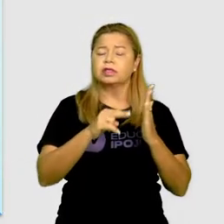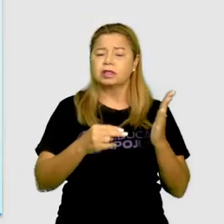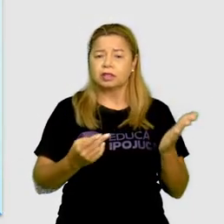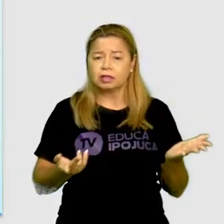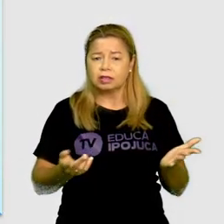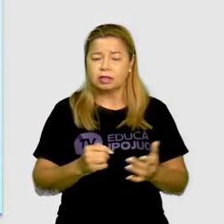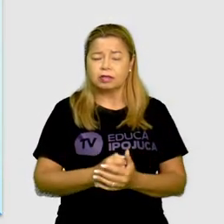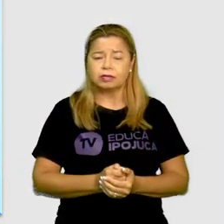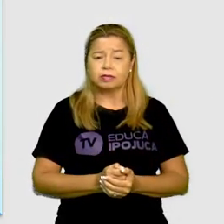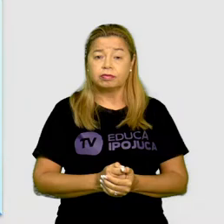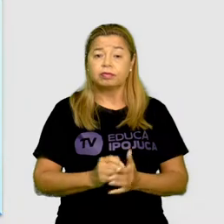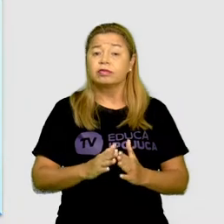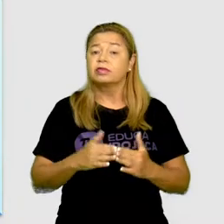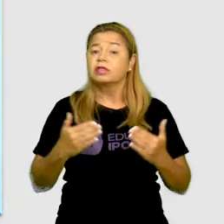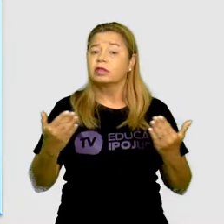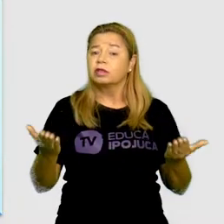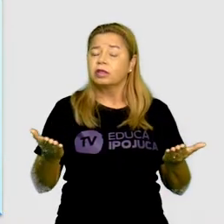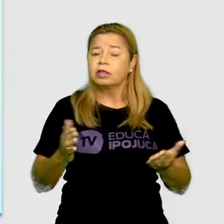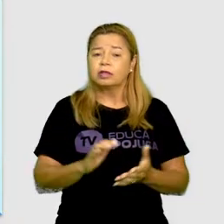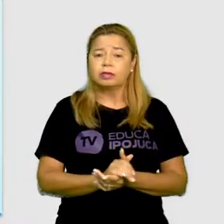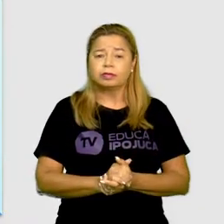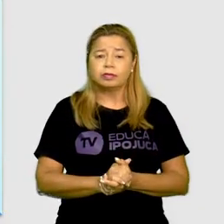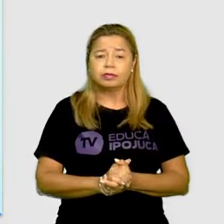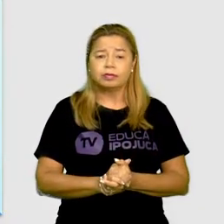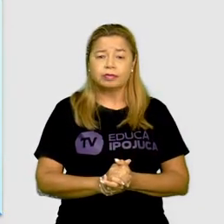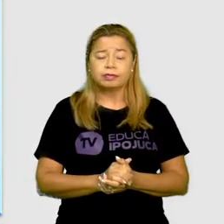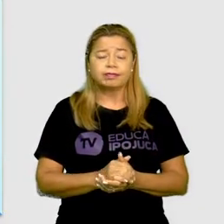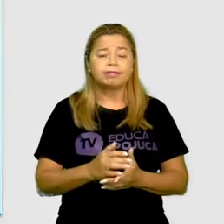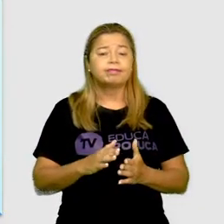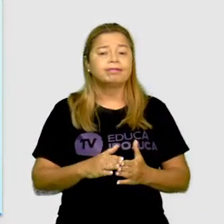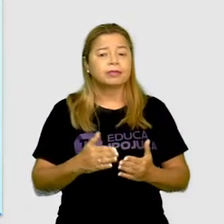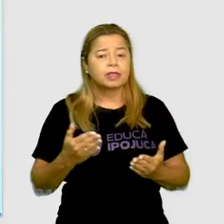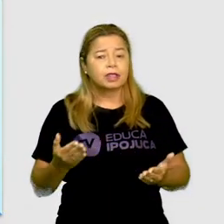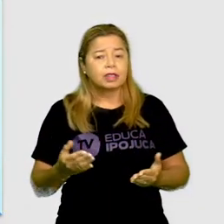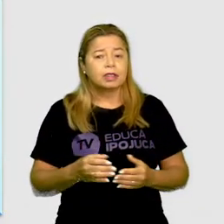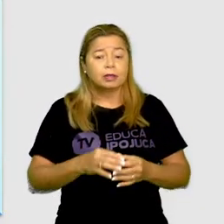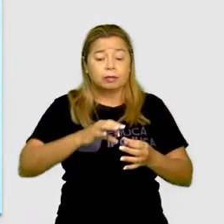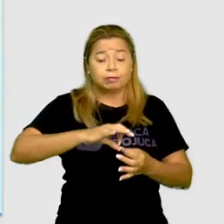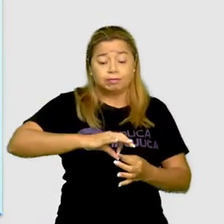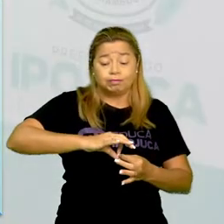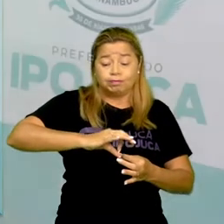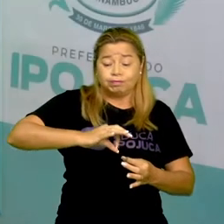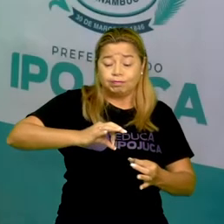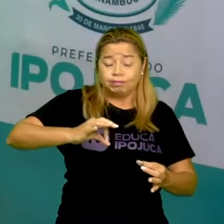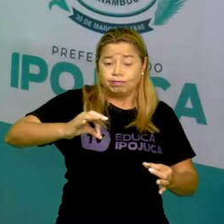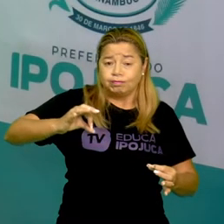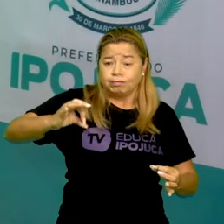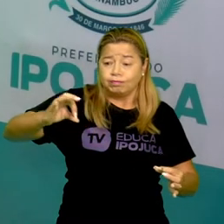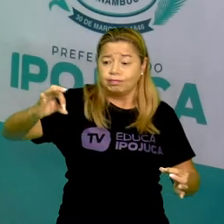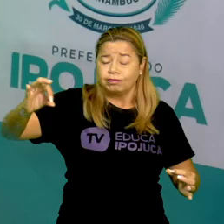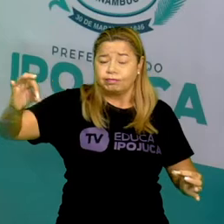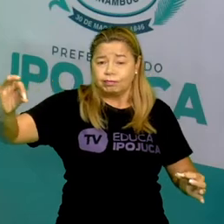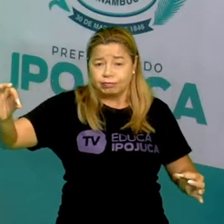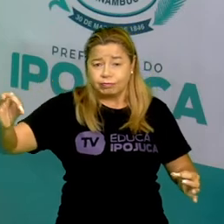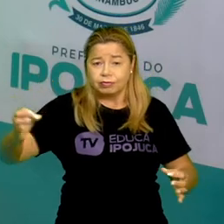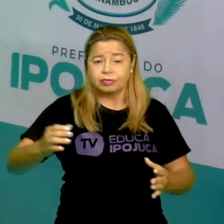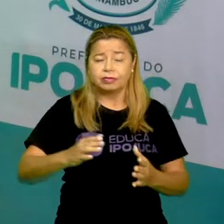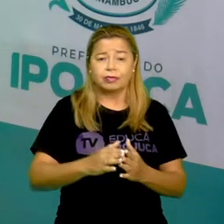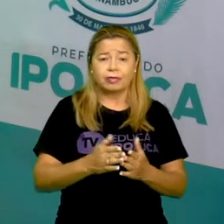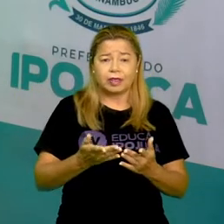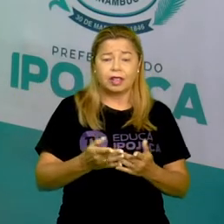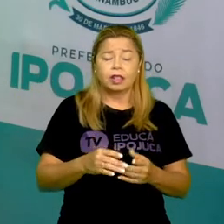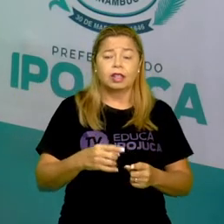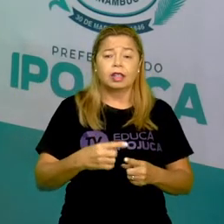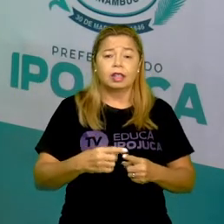O é que você diz? Em responder o comprimento, tá certo? Apesar das paredes serem medidas